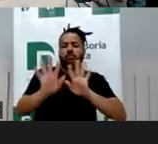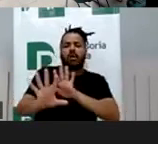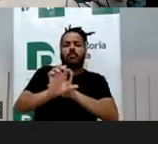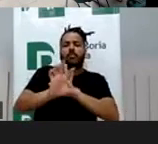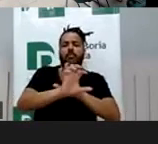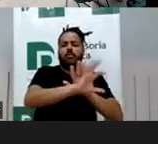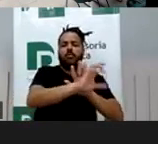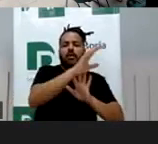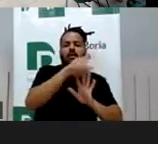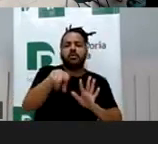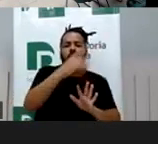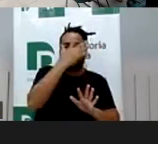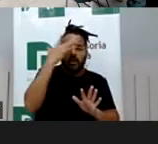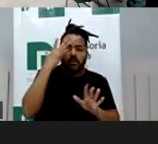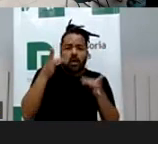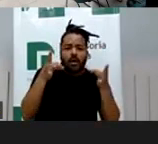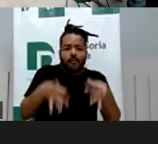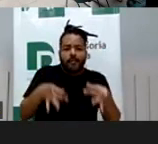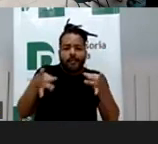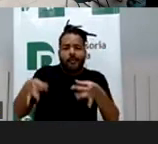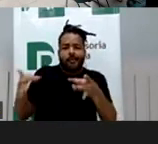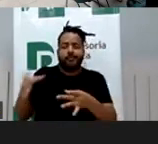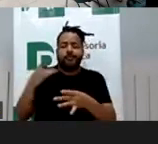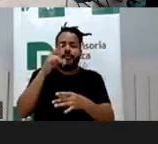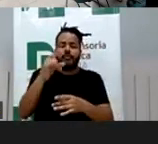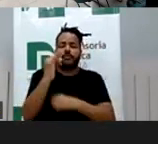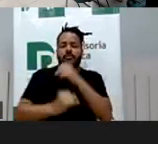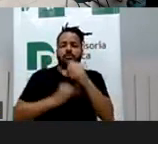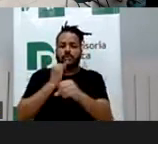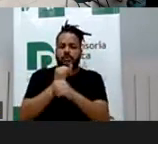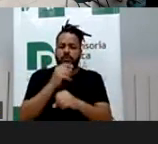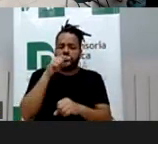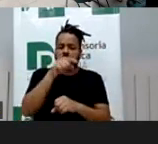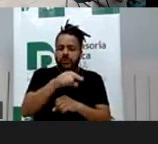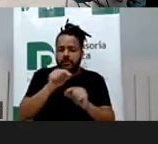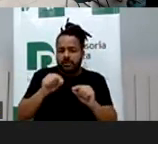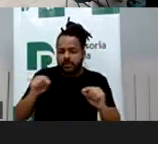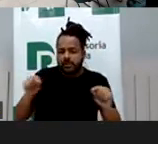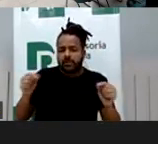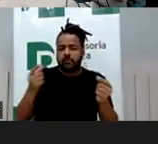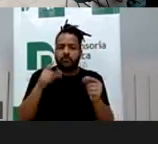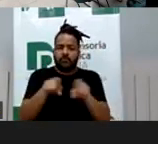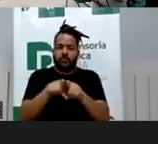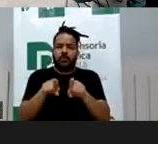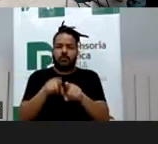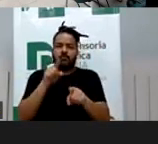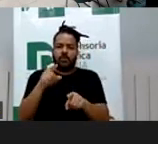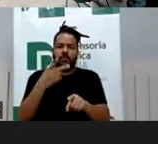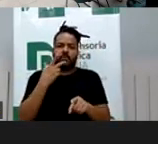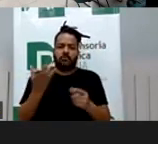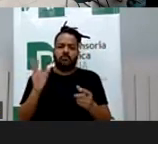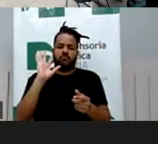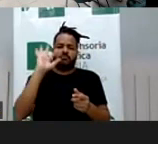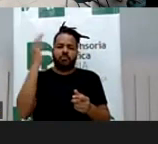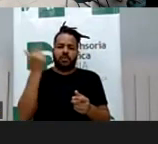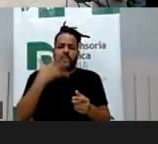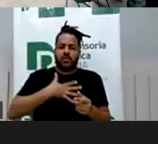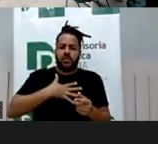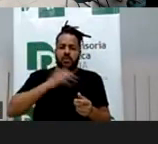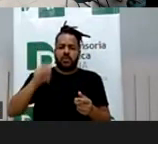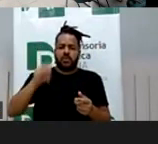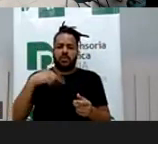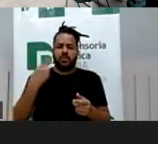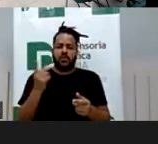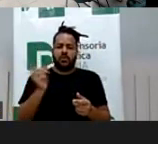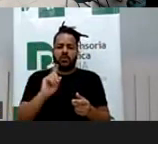digital e as mídias digitais que estão na nossa vida de forma incontornável, goste-se ou não disso. Ontem,